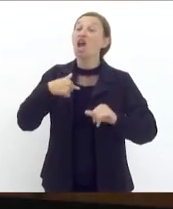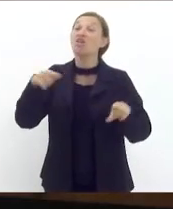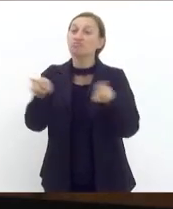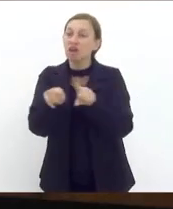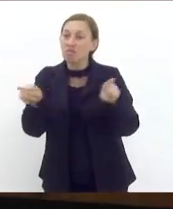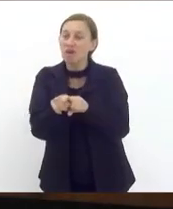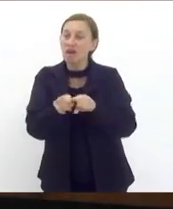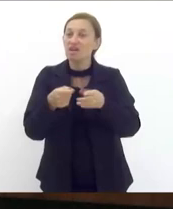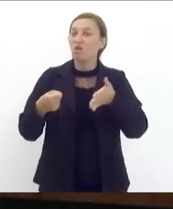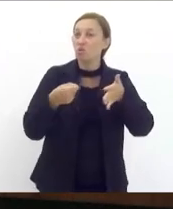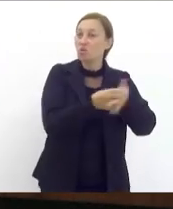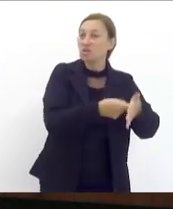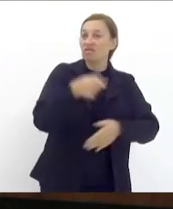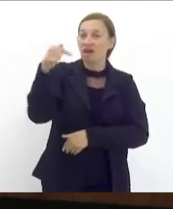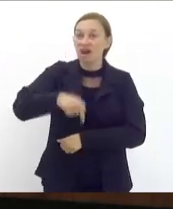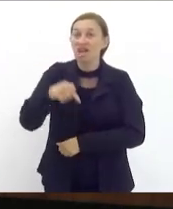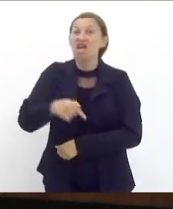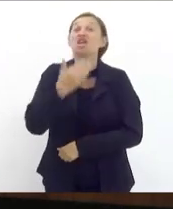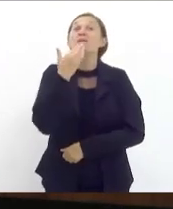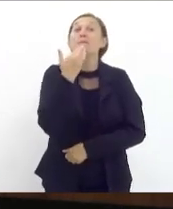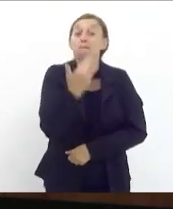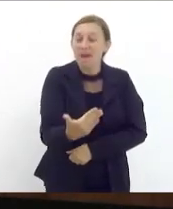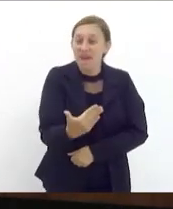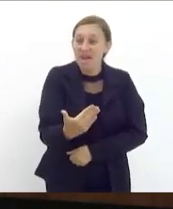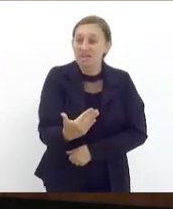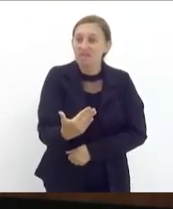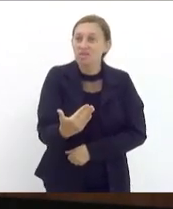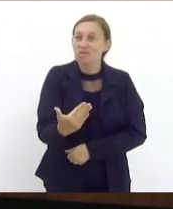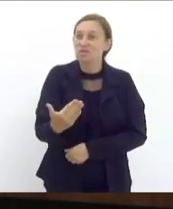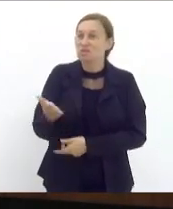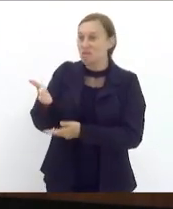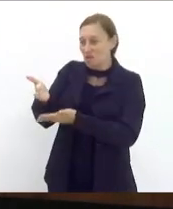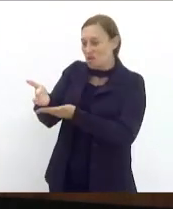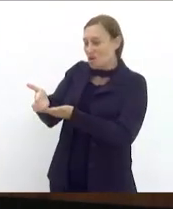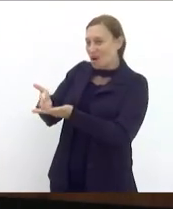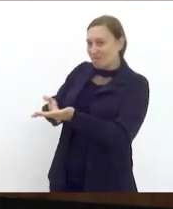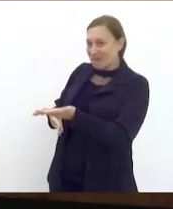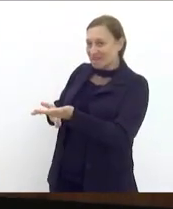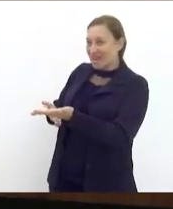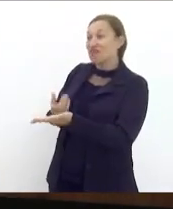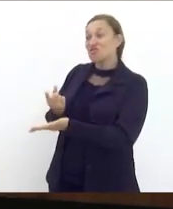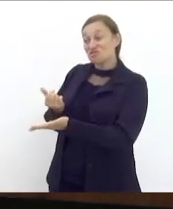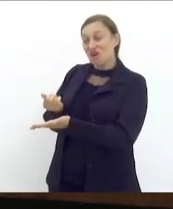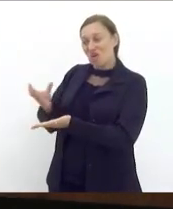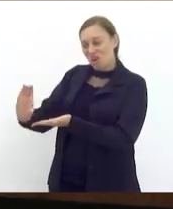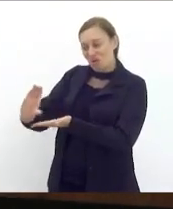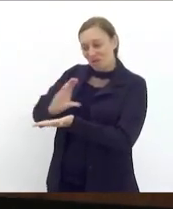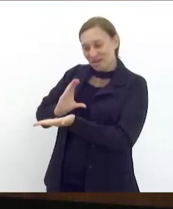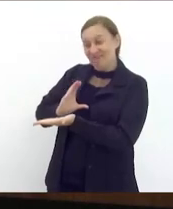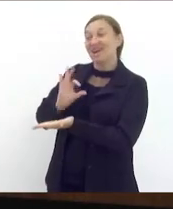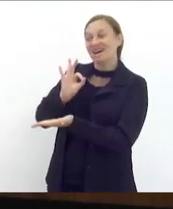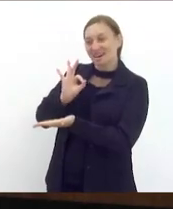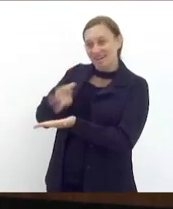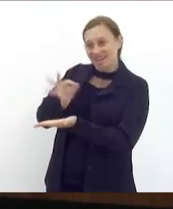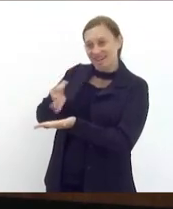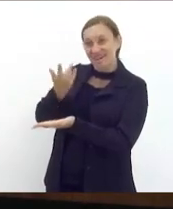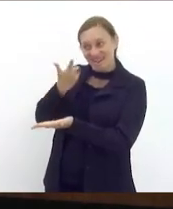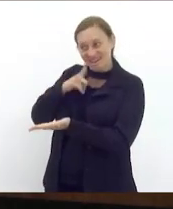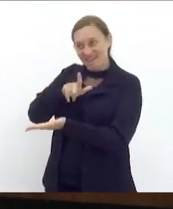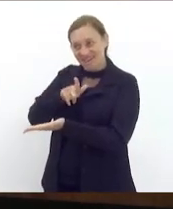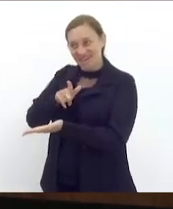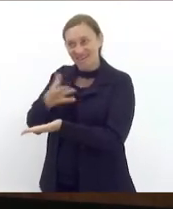fazendo essa denúncia aqui e peço uma parcela desse valor que vossa excelência provavelmente ganhará